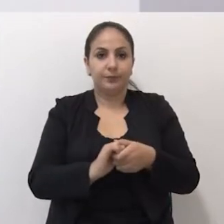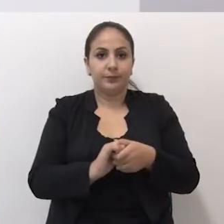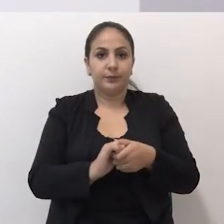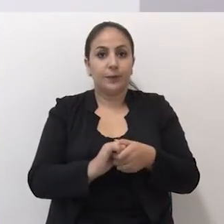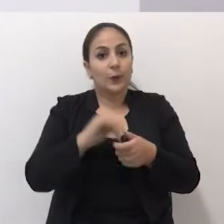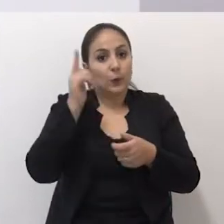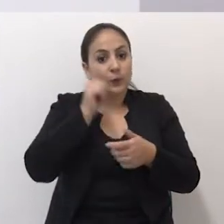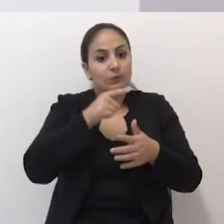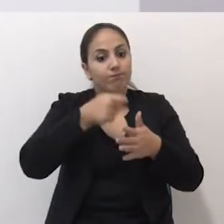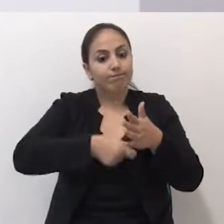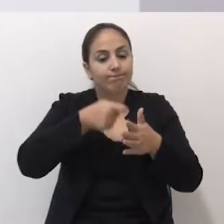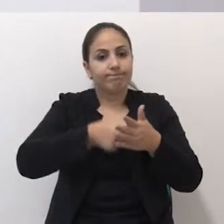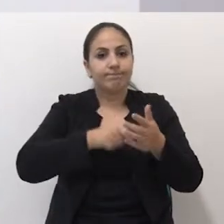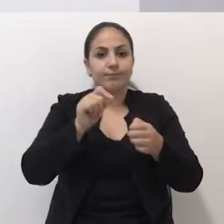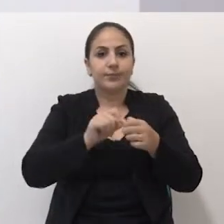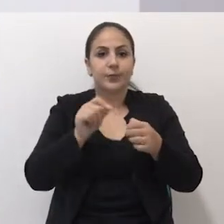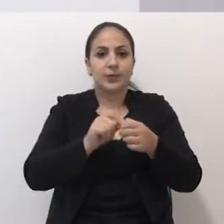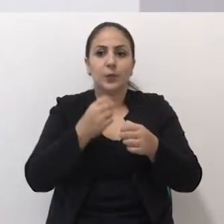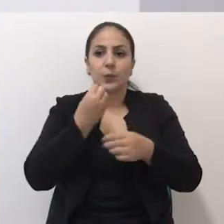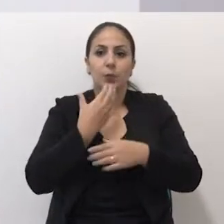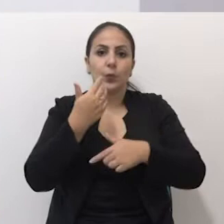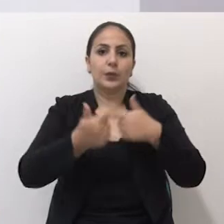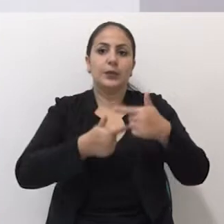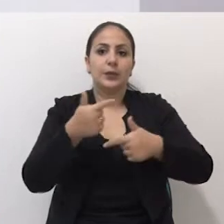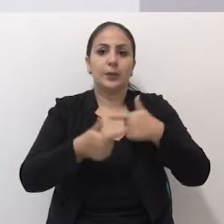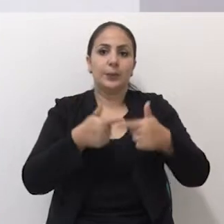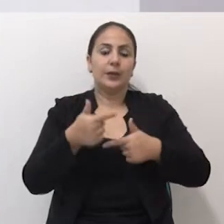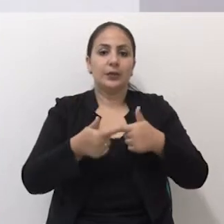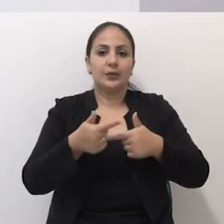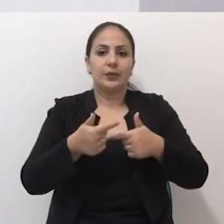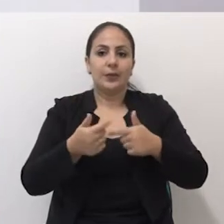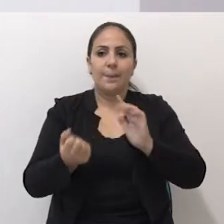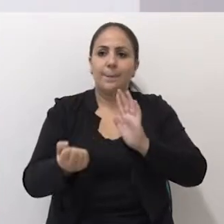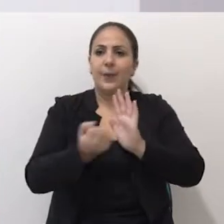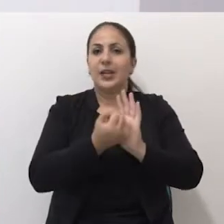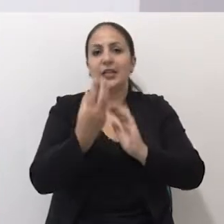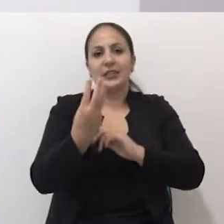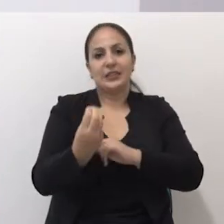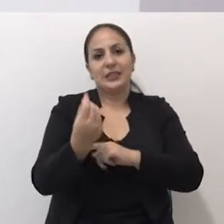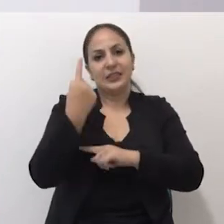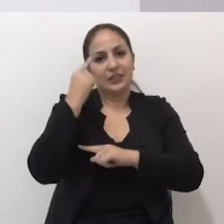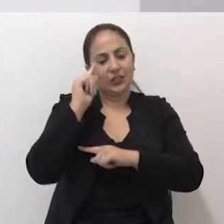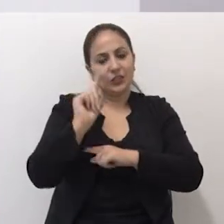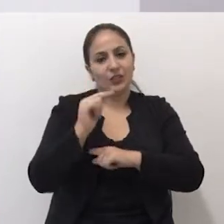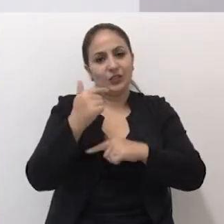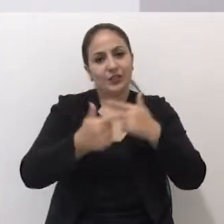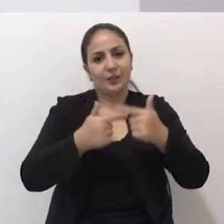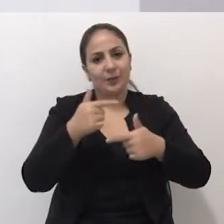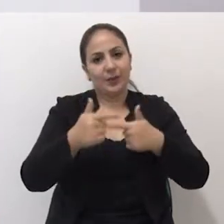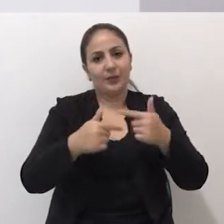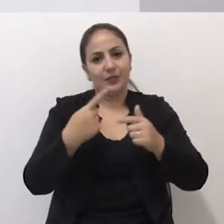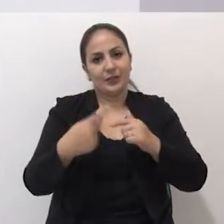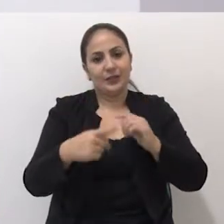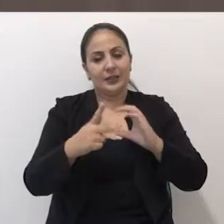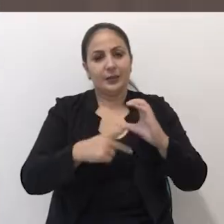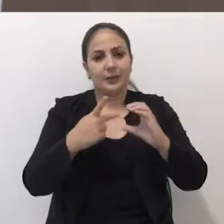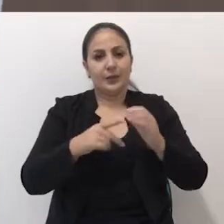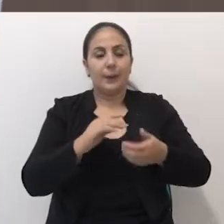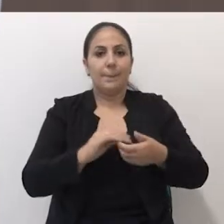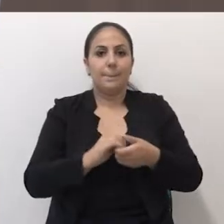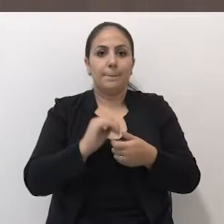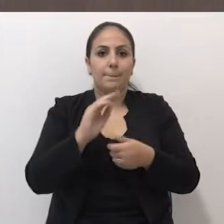executivo, para tentar fazer um ótimo trabalho e que fique marcado esses 30 dias do trabalho nosso na Câmara de Vereadores.